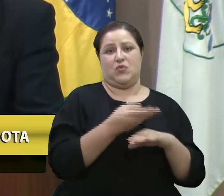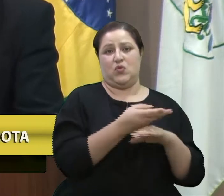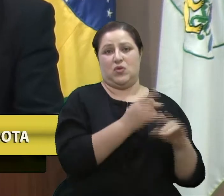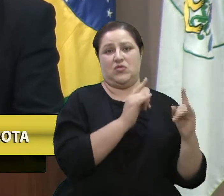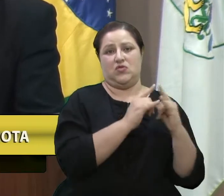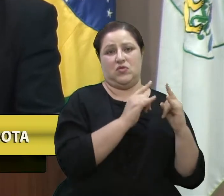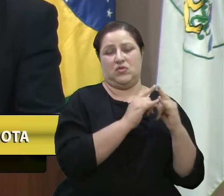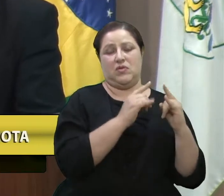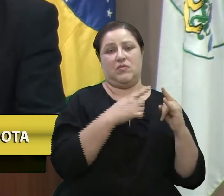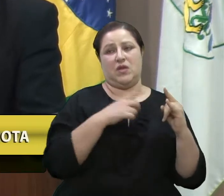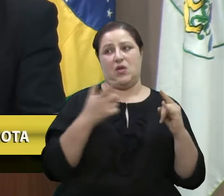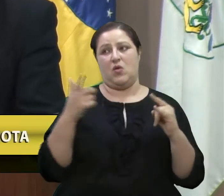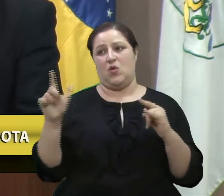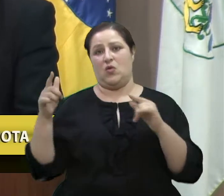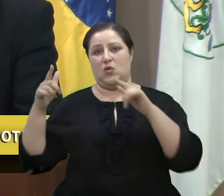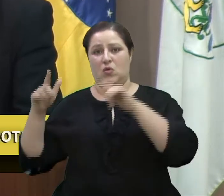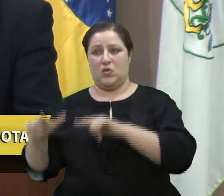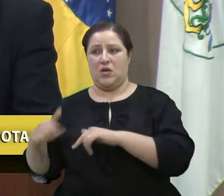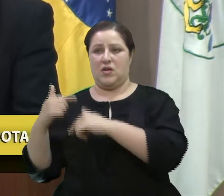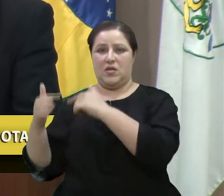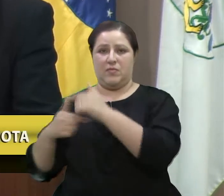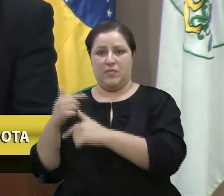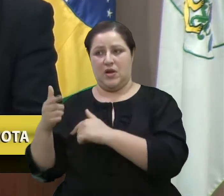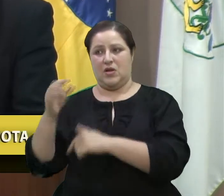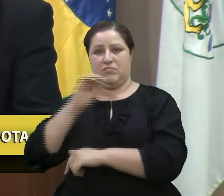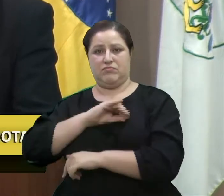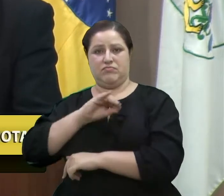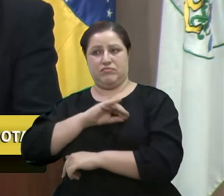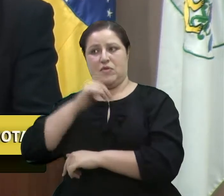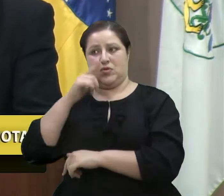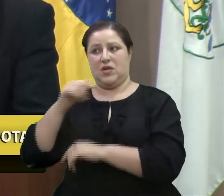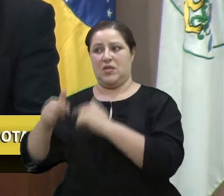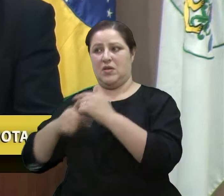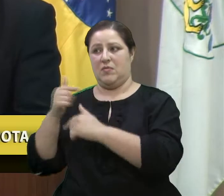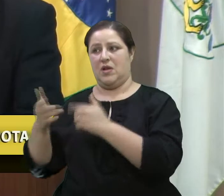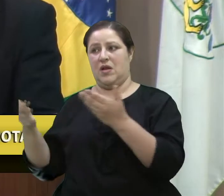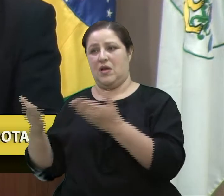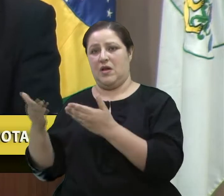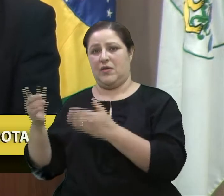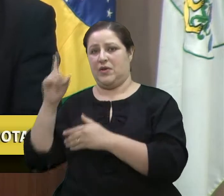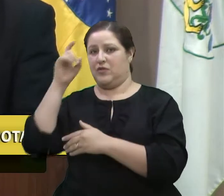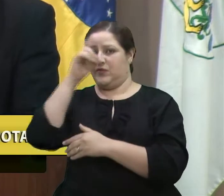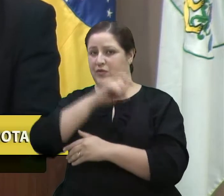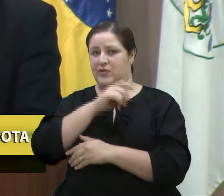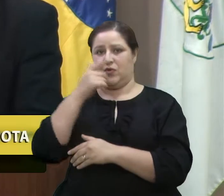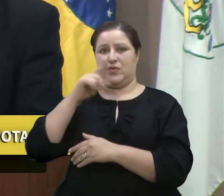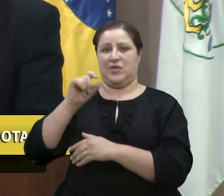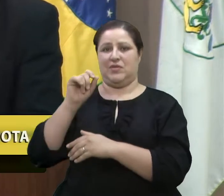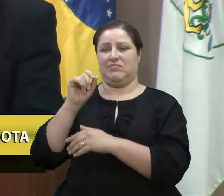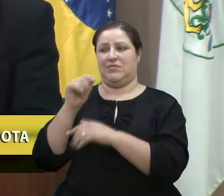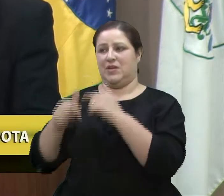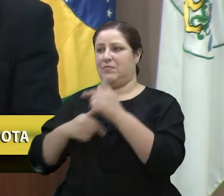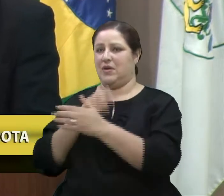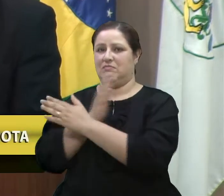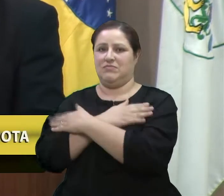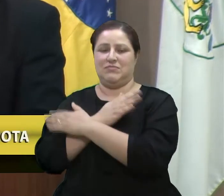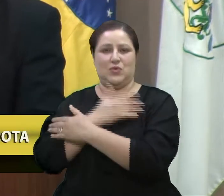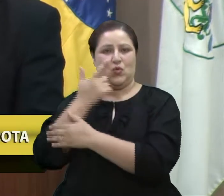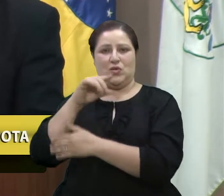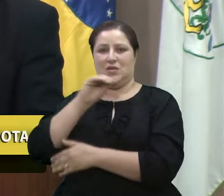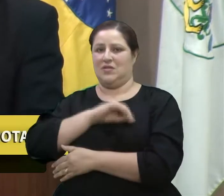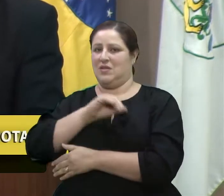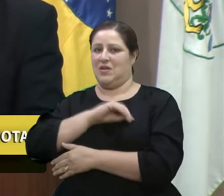tinham outra fonte de renda e que conseguiam trabalhar e agora estão com dificuldade de conseguir trabalho e renda para as